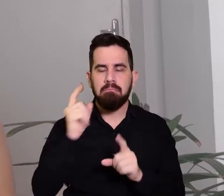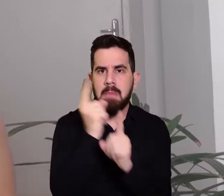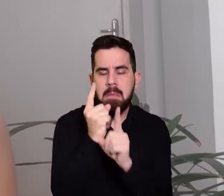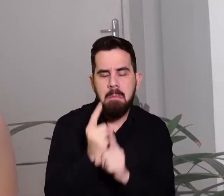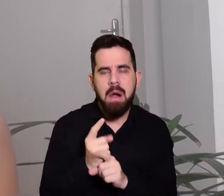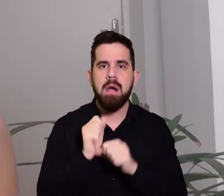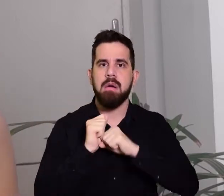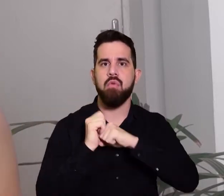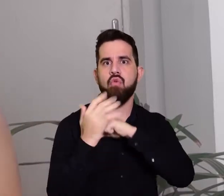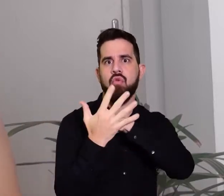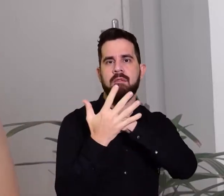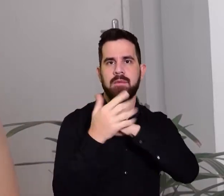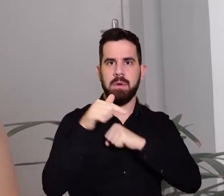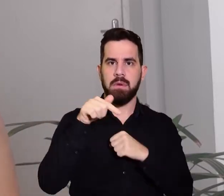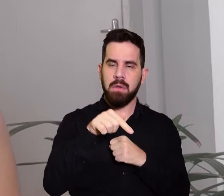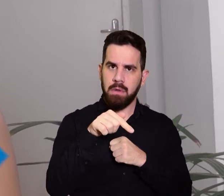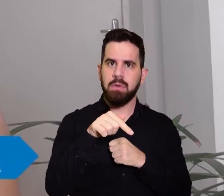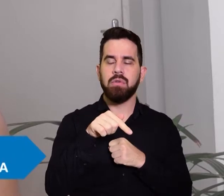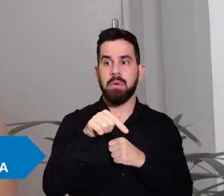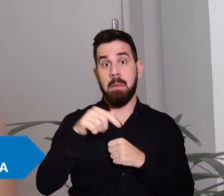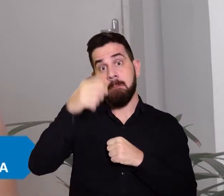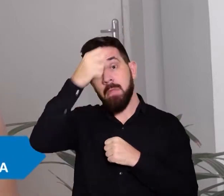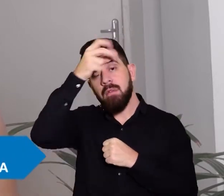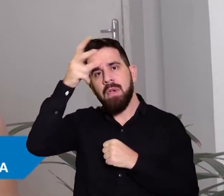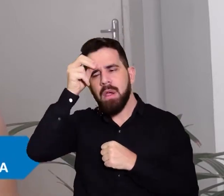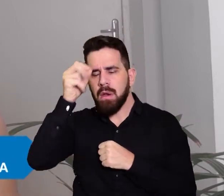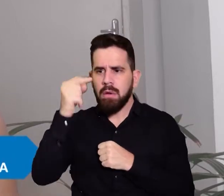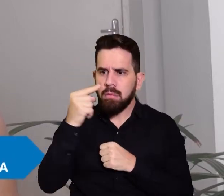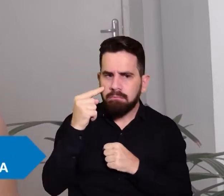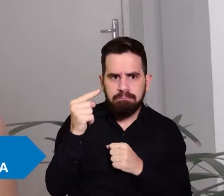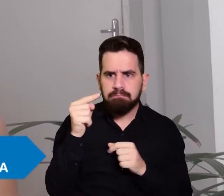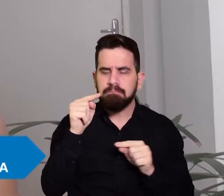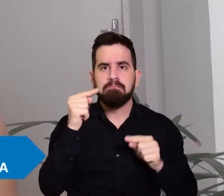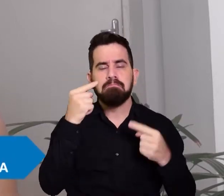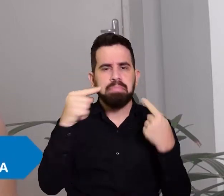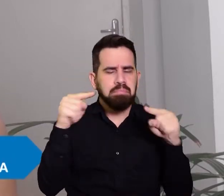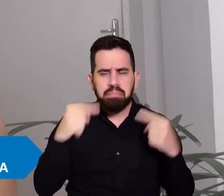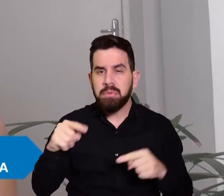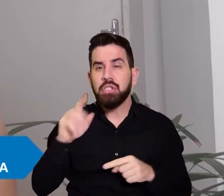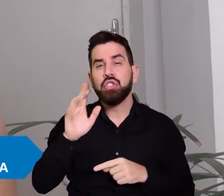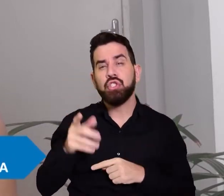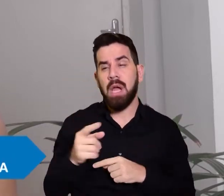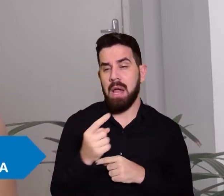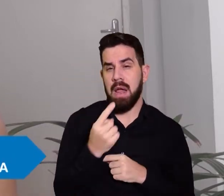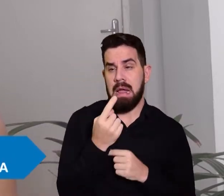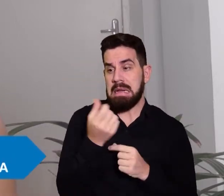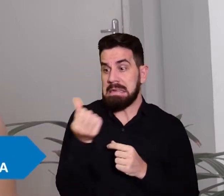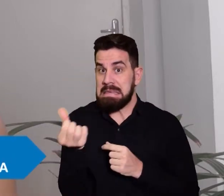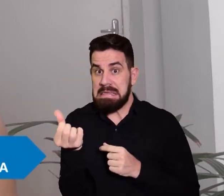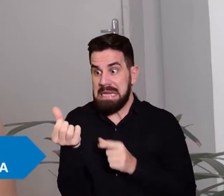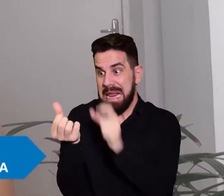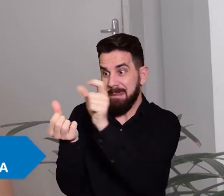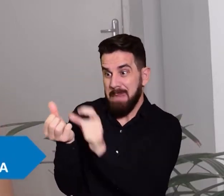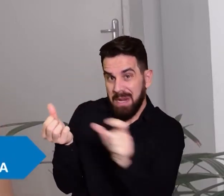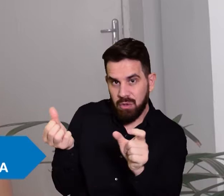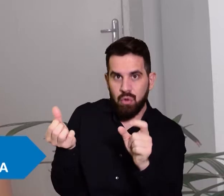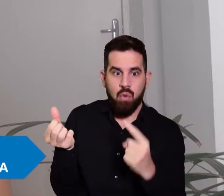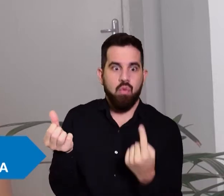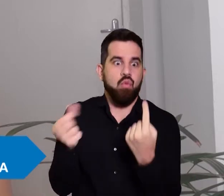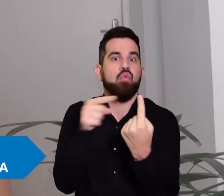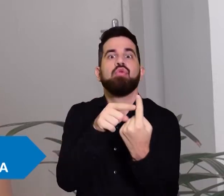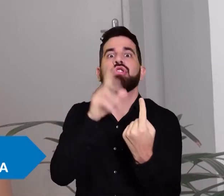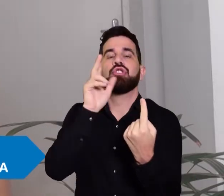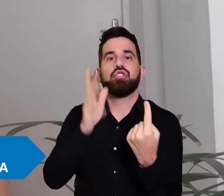Segundo a Prefeitura, um em cada seis moradores do município foram testados, o que equivale à aplicação de 100 mil